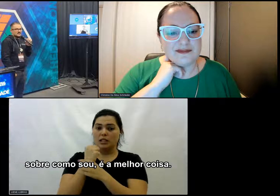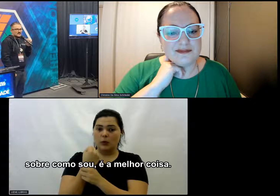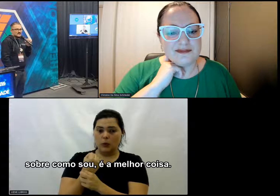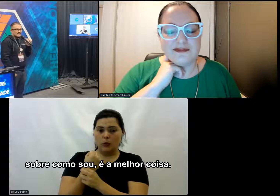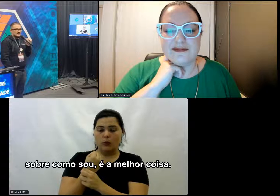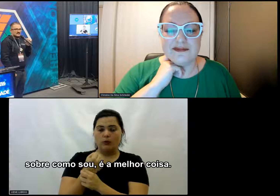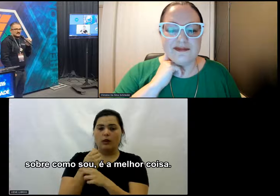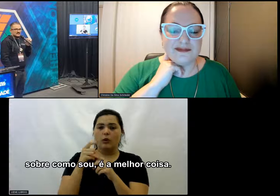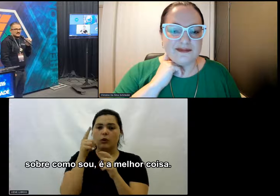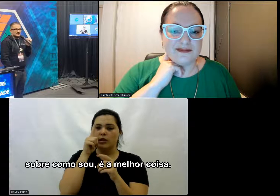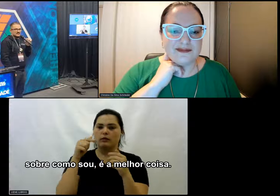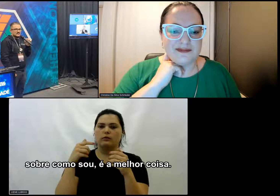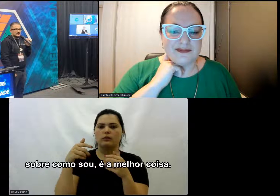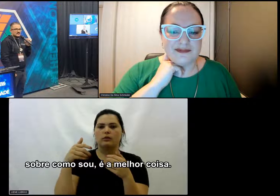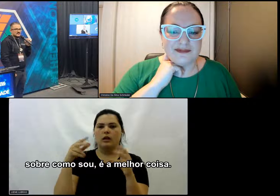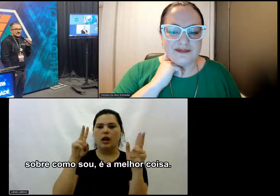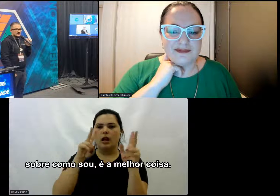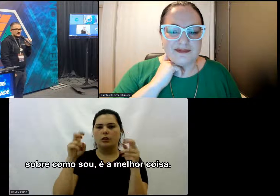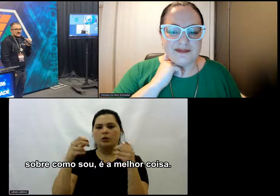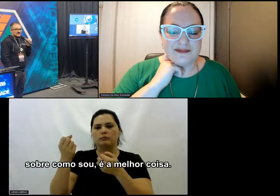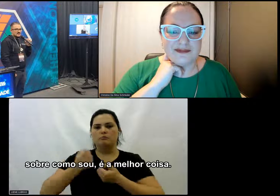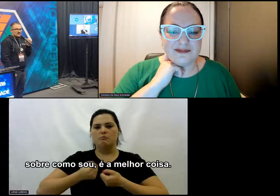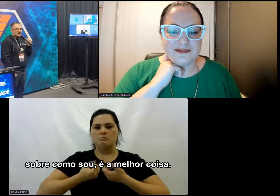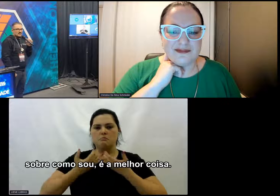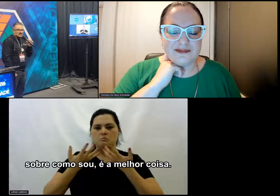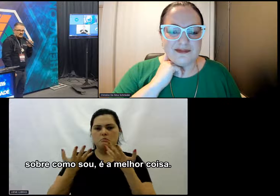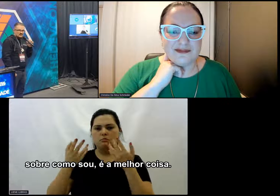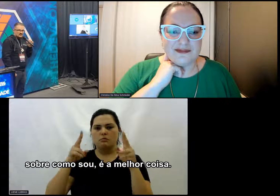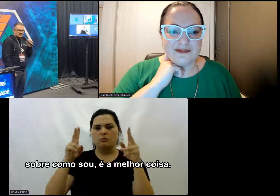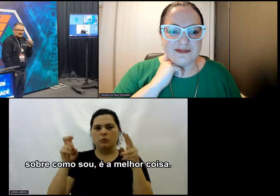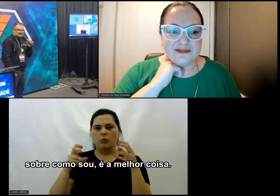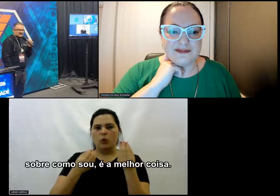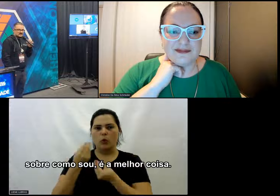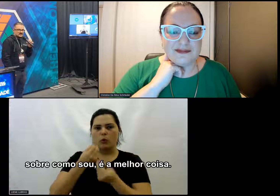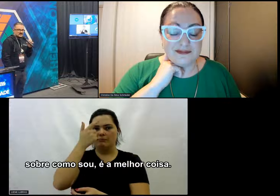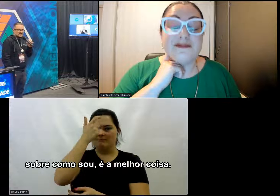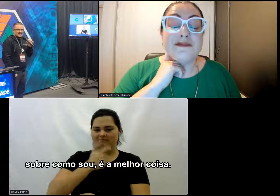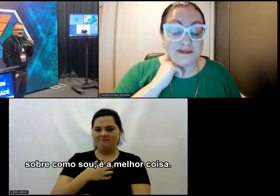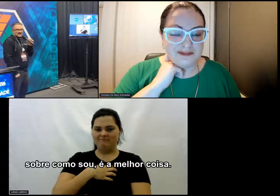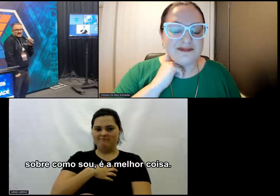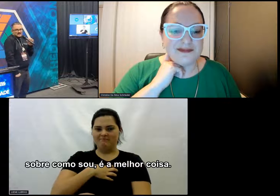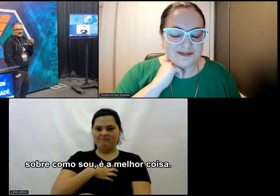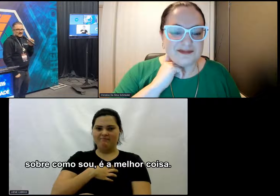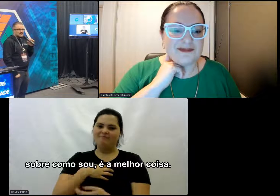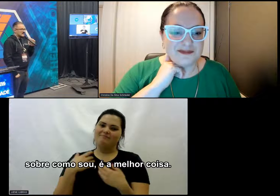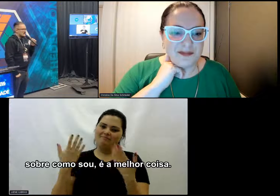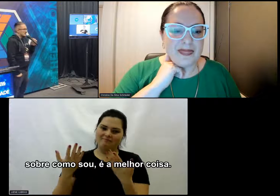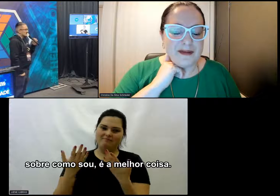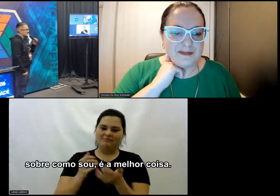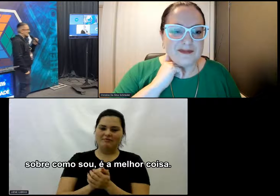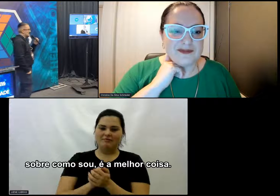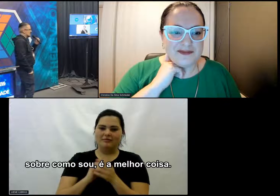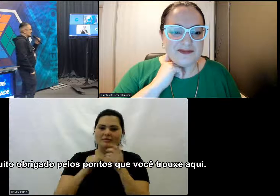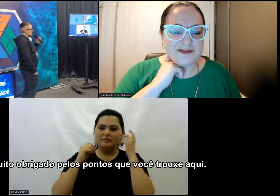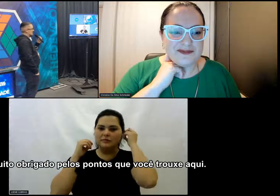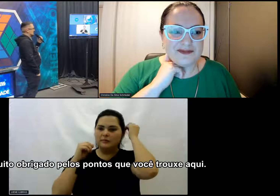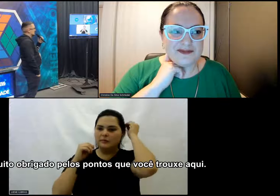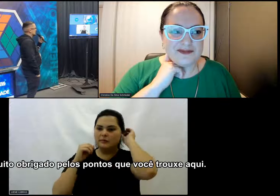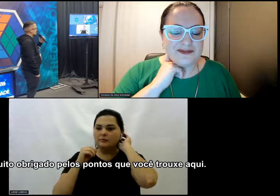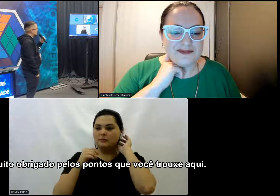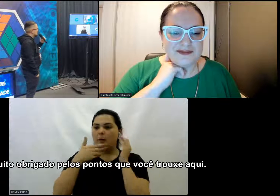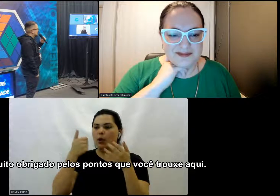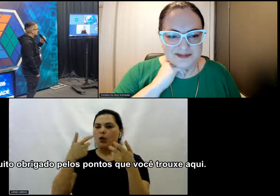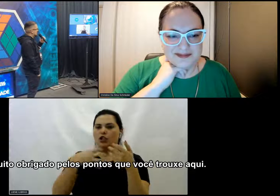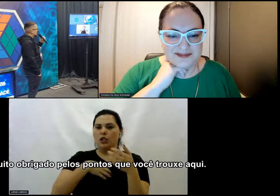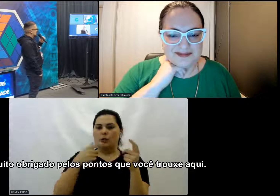posso Falar Sobre Como sou É A melhor coisa